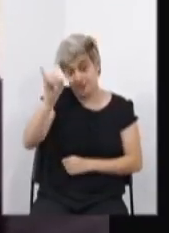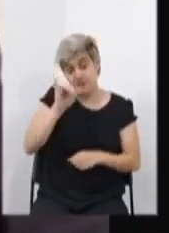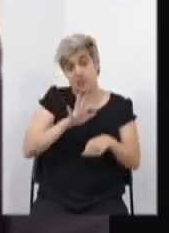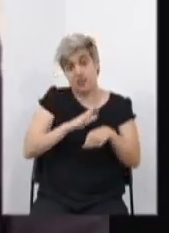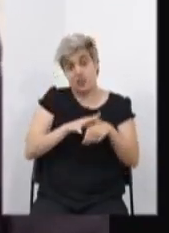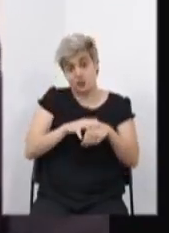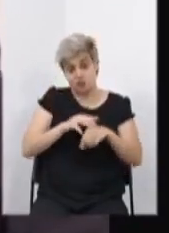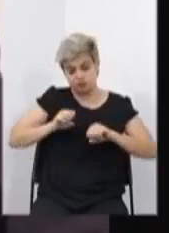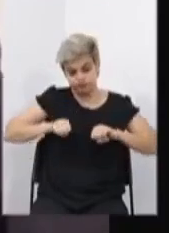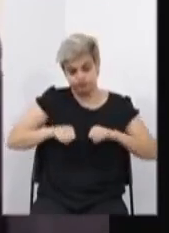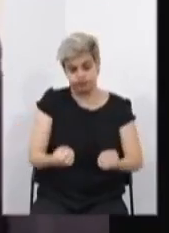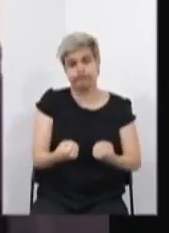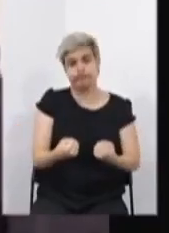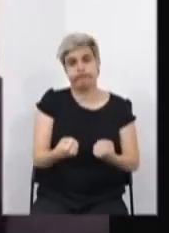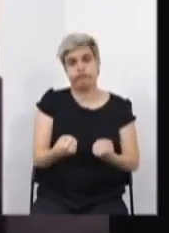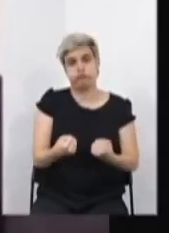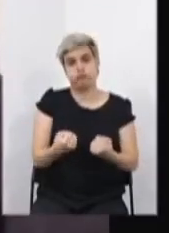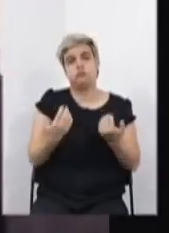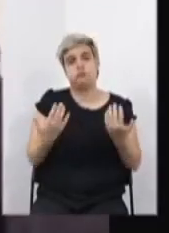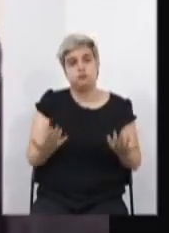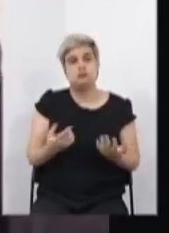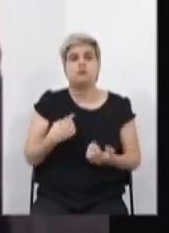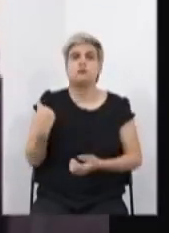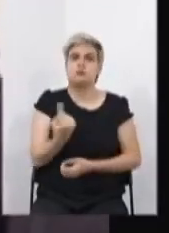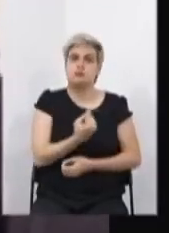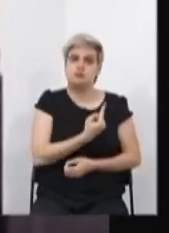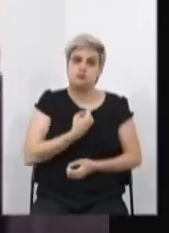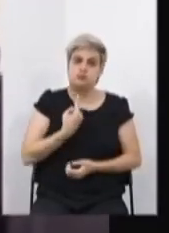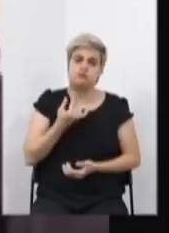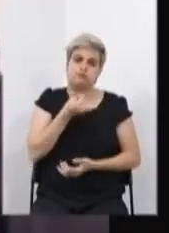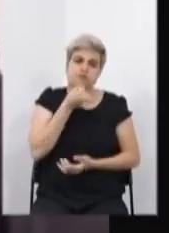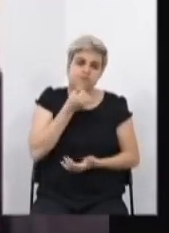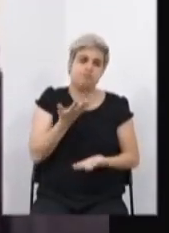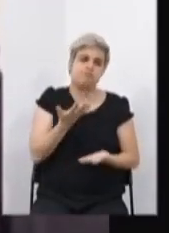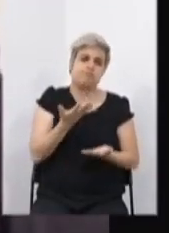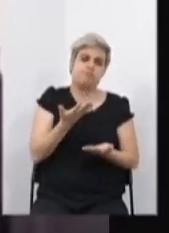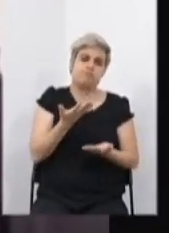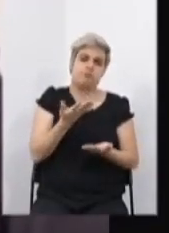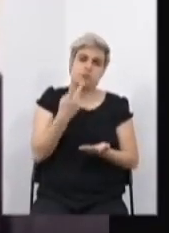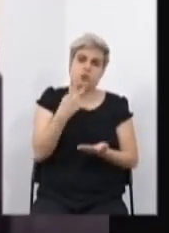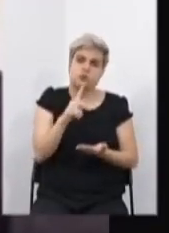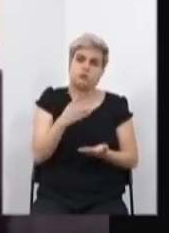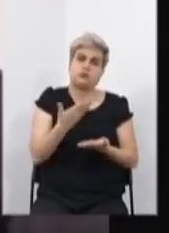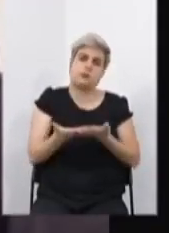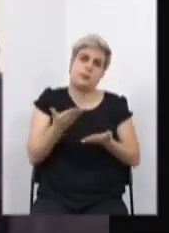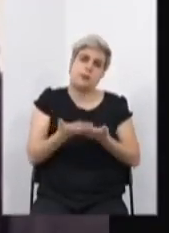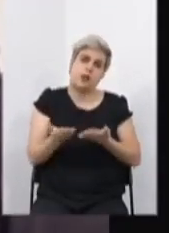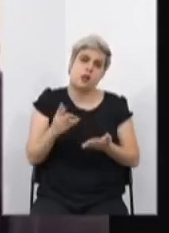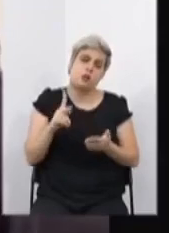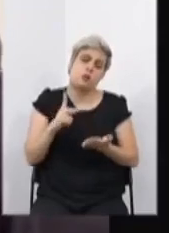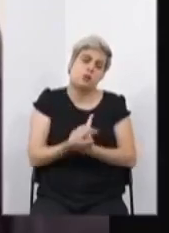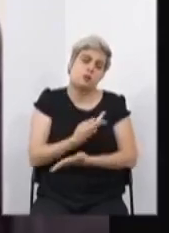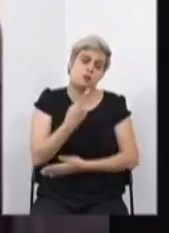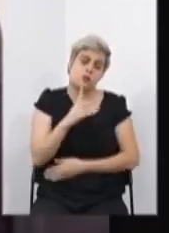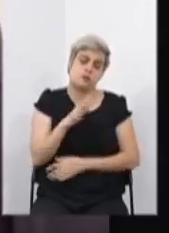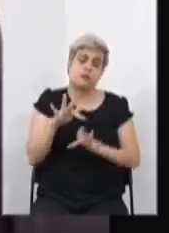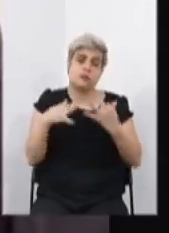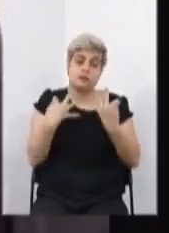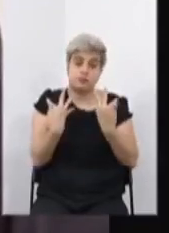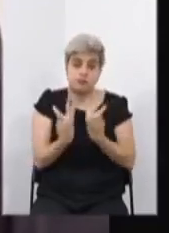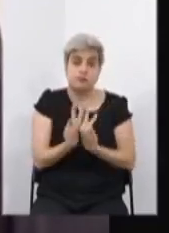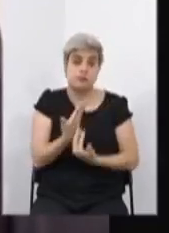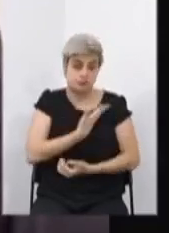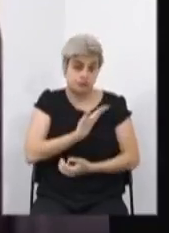enfrentar a pandemia. Então a gente fica muito solidário, deputado Zé Guilherme, com a sua situação, com o nosso querido